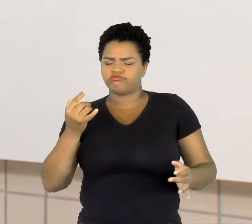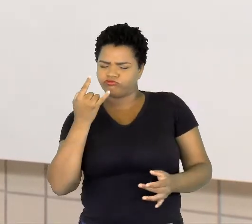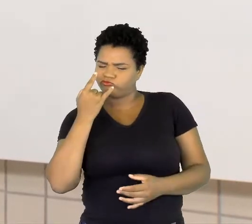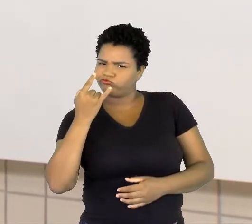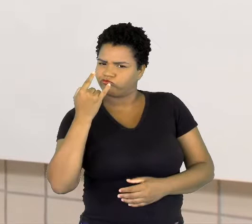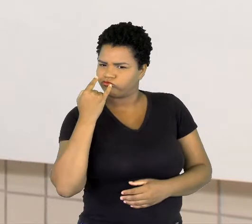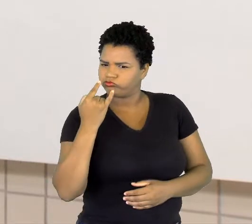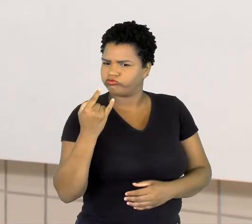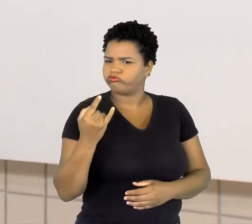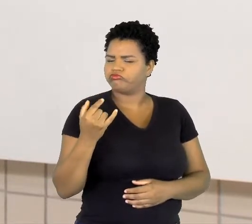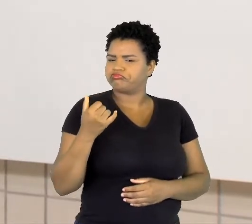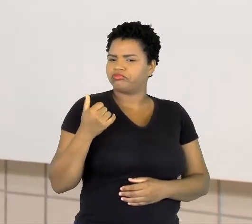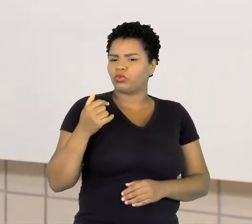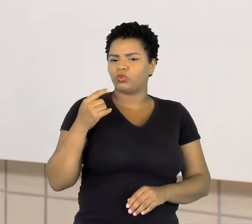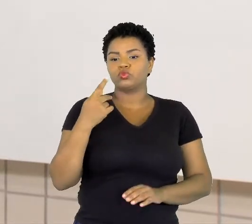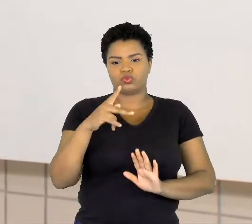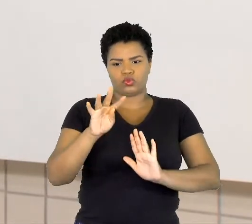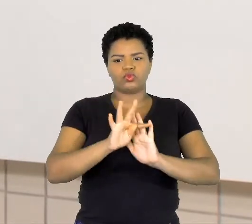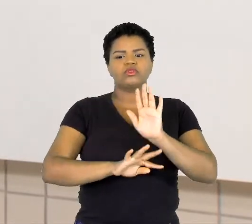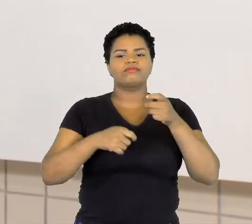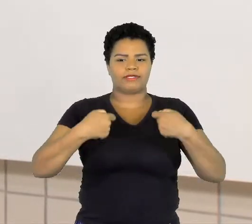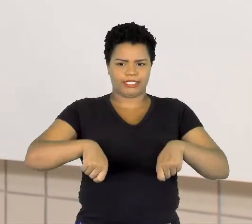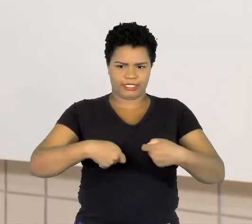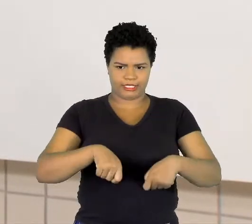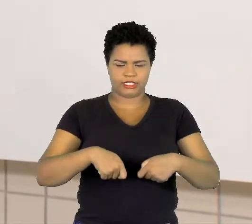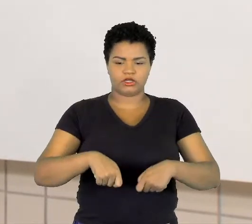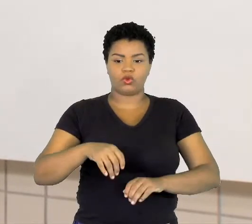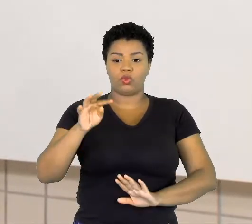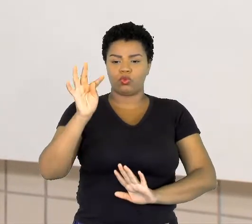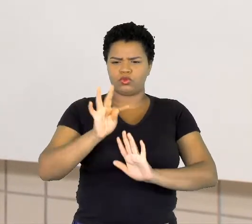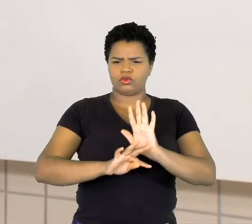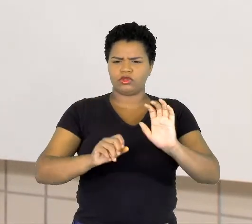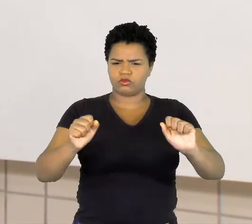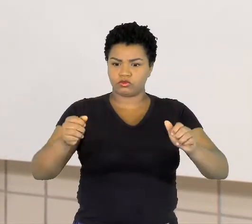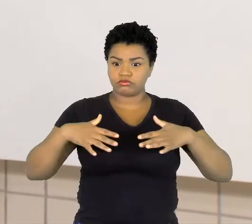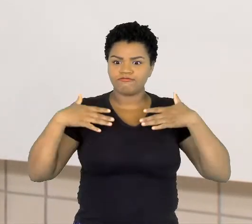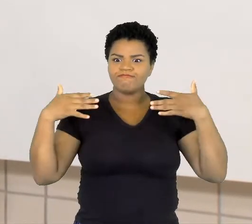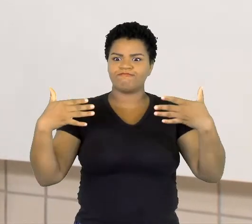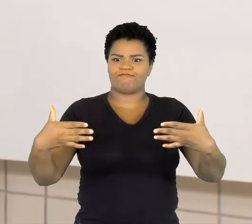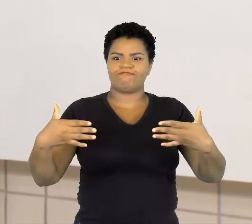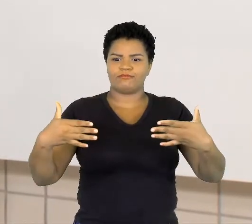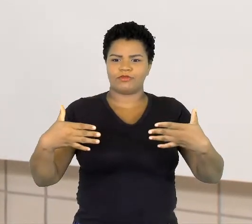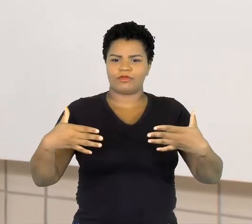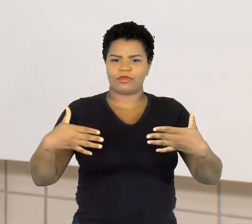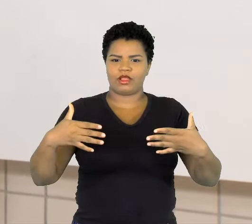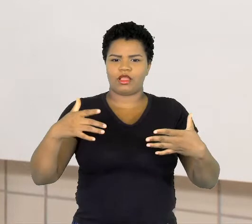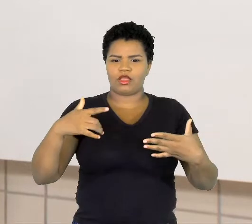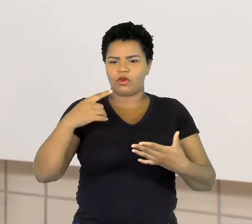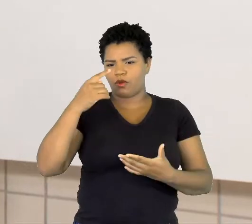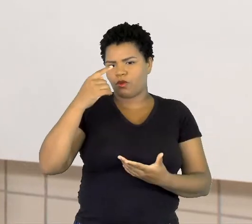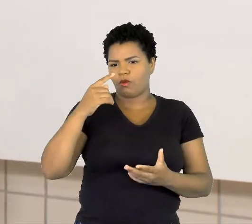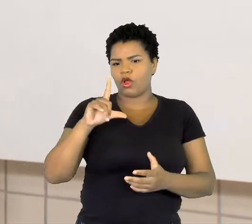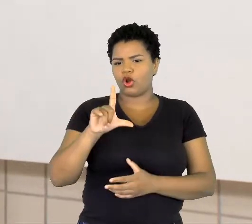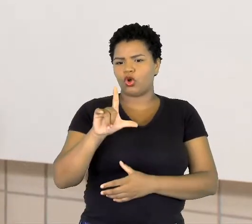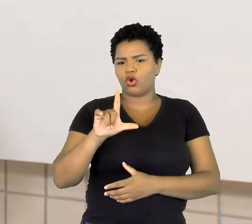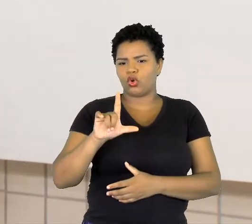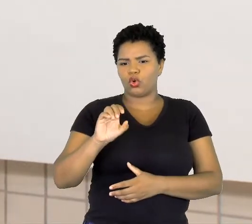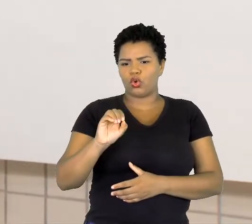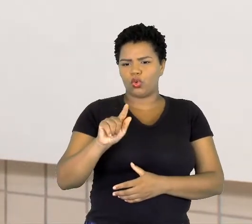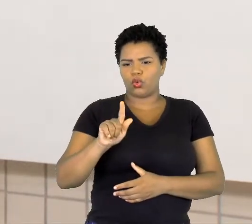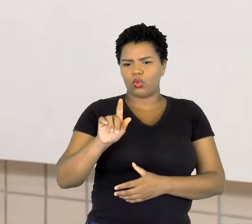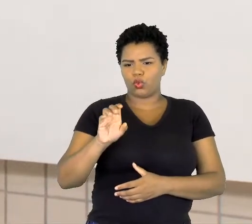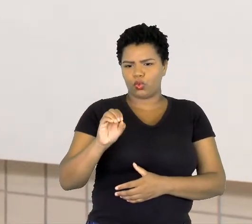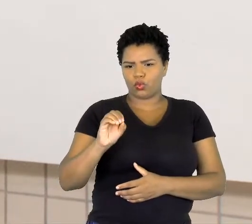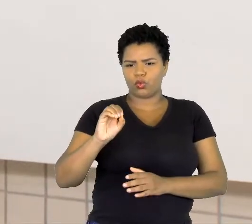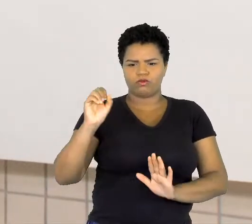precisa ter o seu texto, um texto surpreendente e uma logo forte. Vamos observar mais uns tópicos no nosso